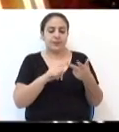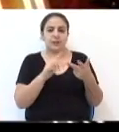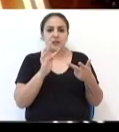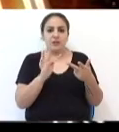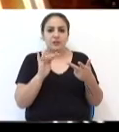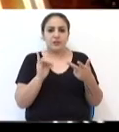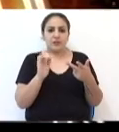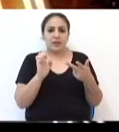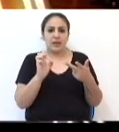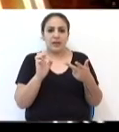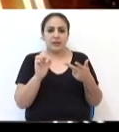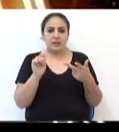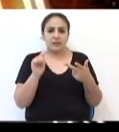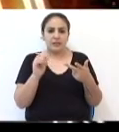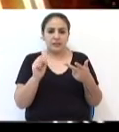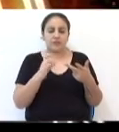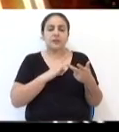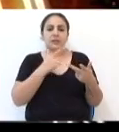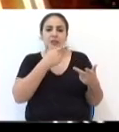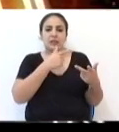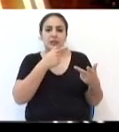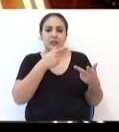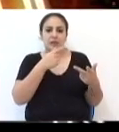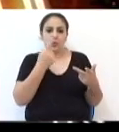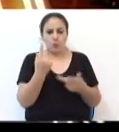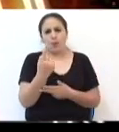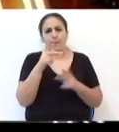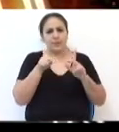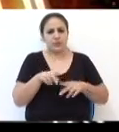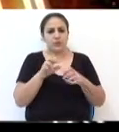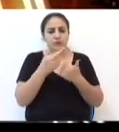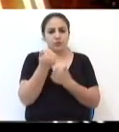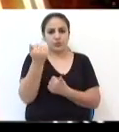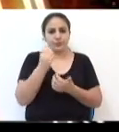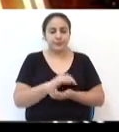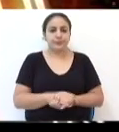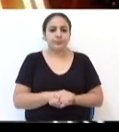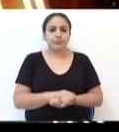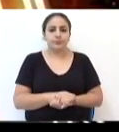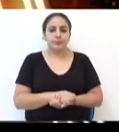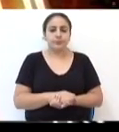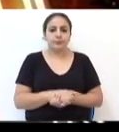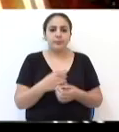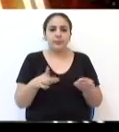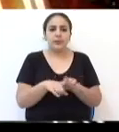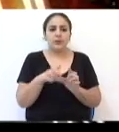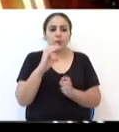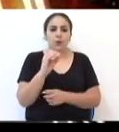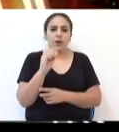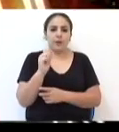Fiercs também vai estar sendo representada por uma pessoa da diretoria da Fiercs. Além da OAB,